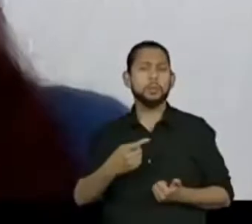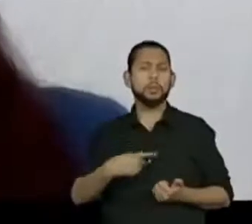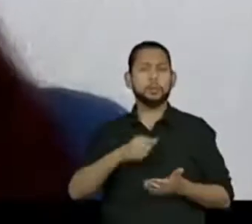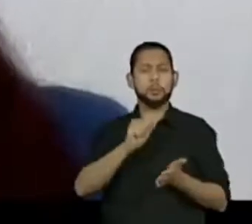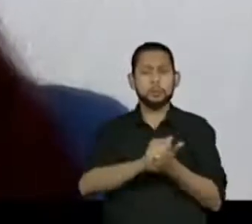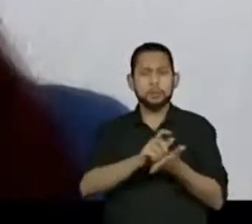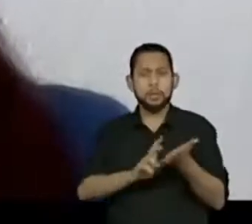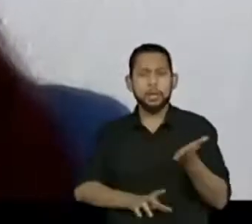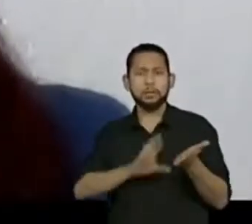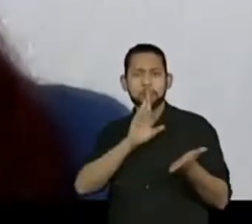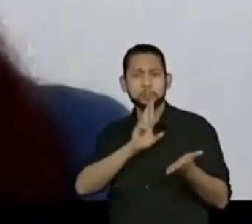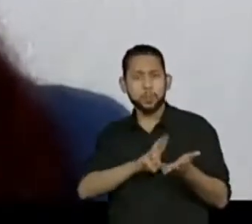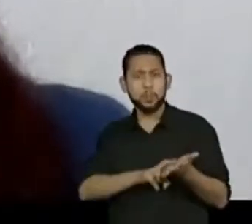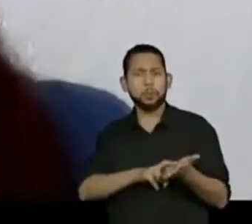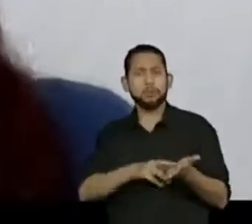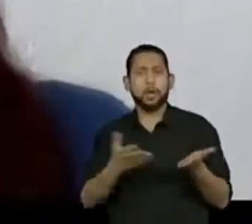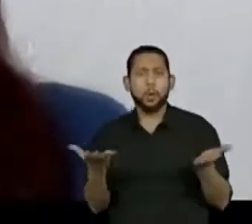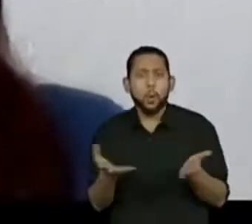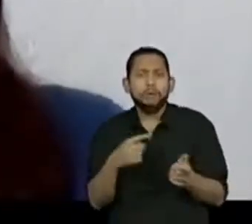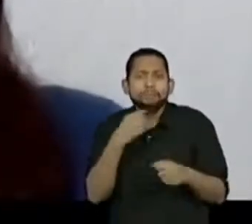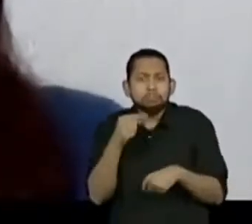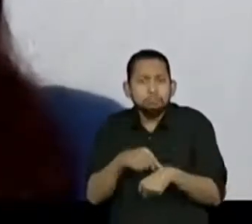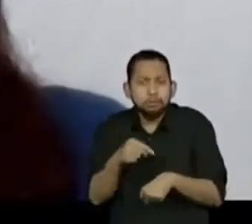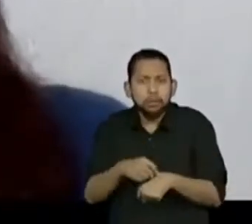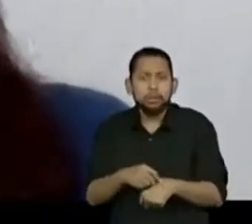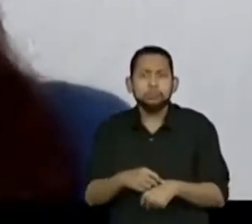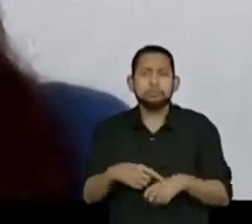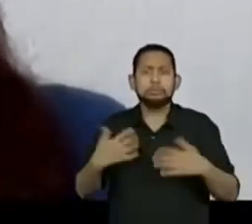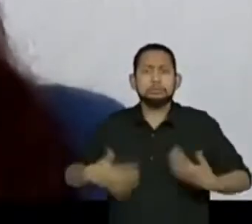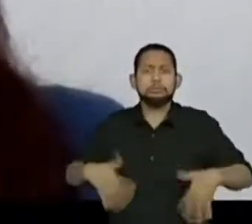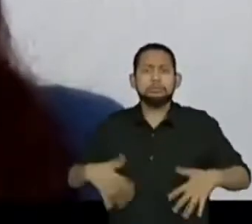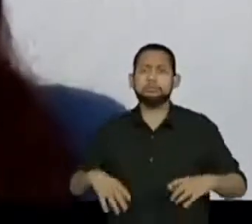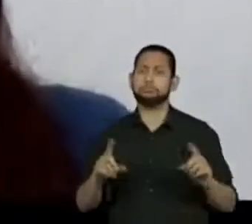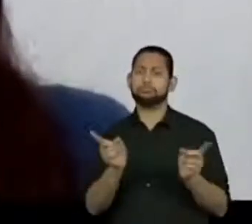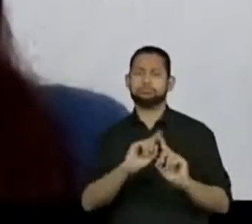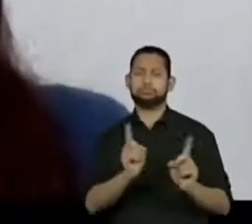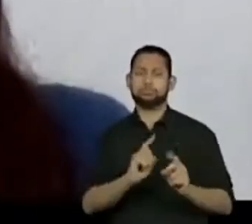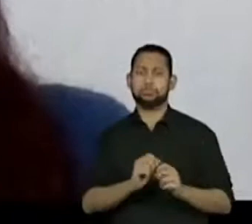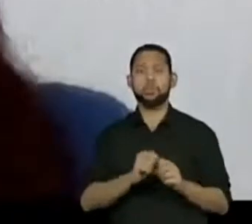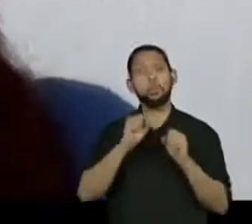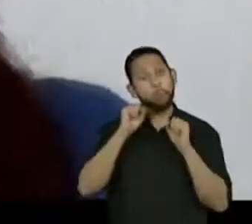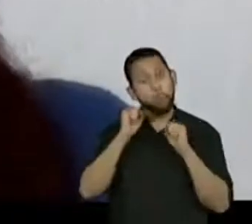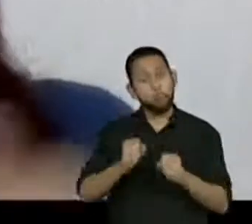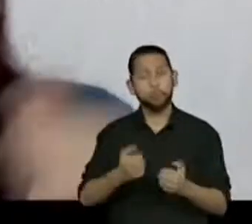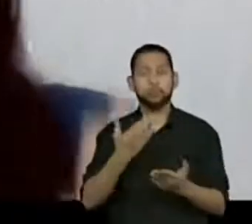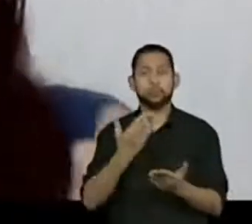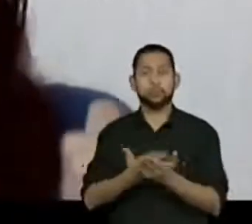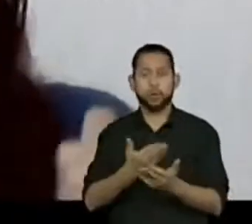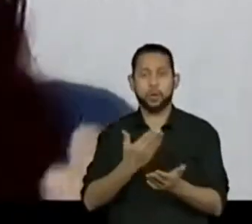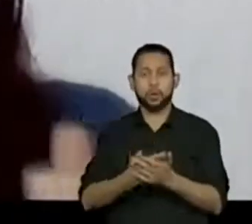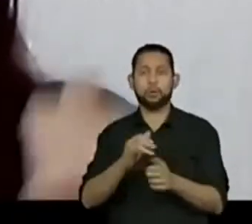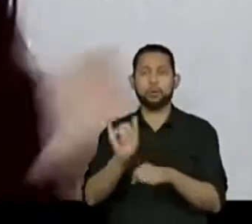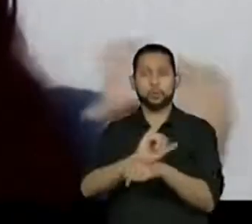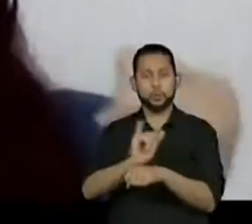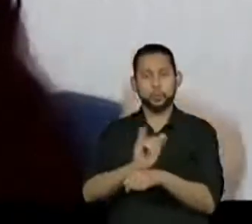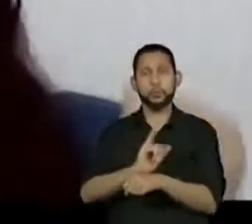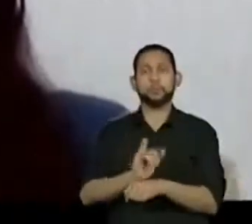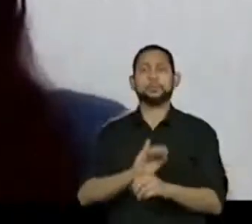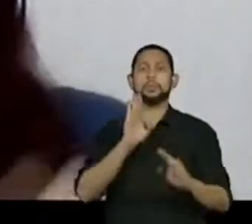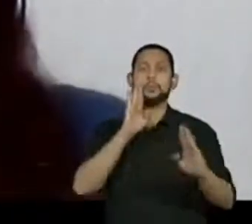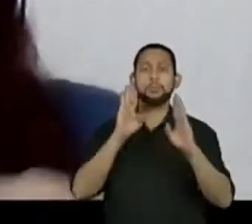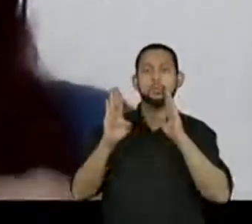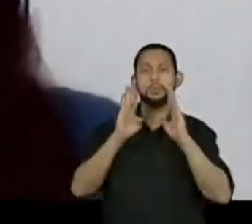atividades junto comigo aqui, não tem problema. Podem retomar essa aula no YouTube, no